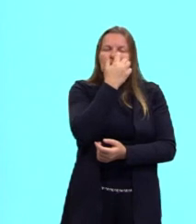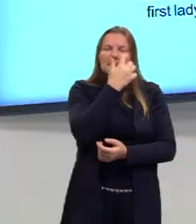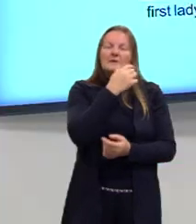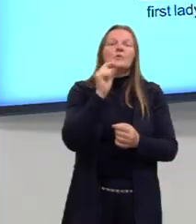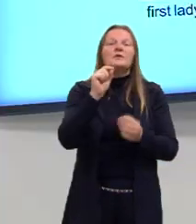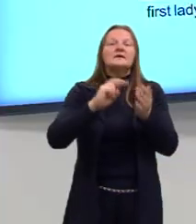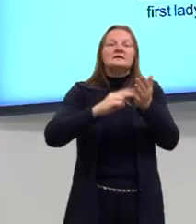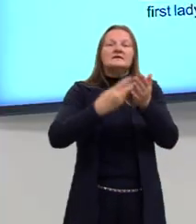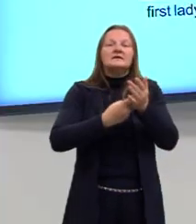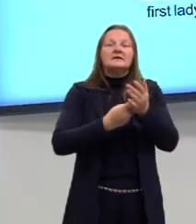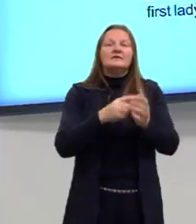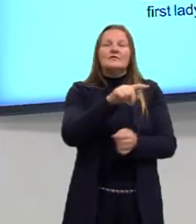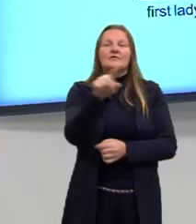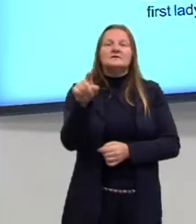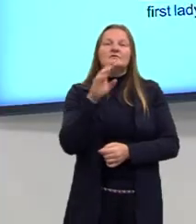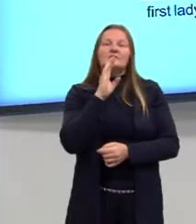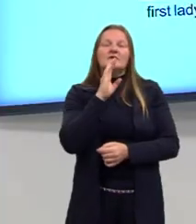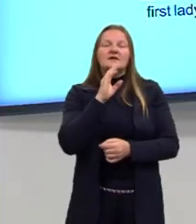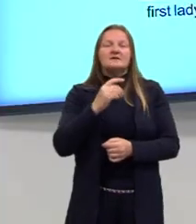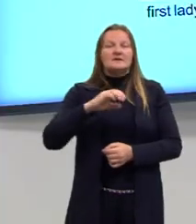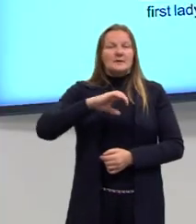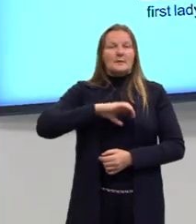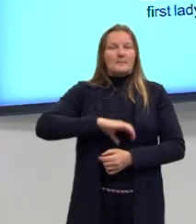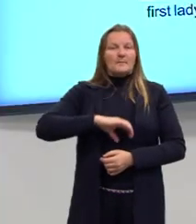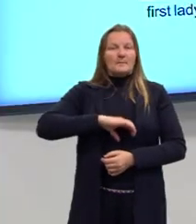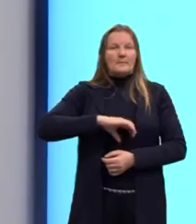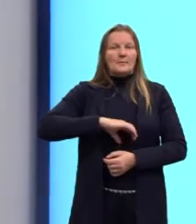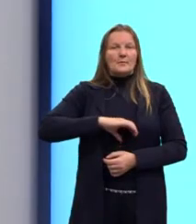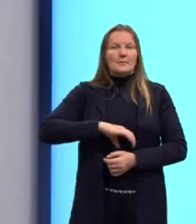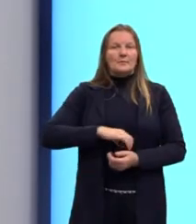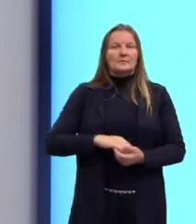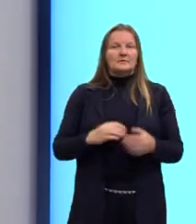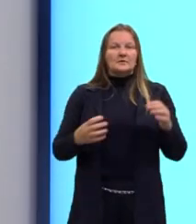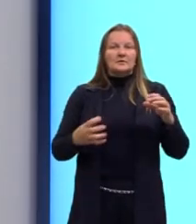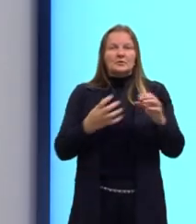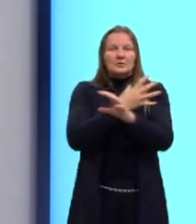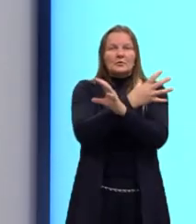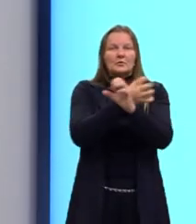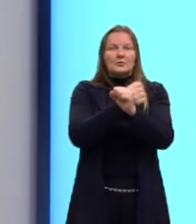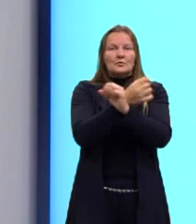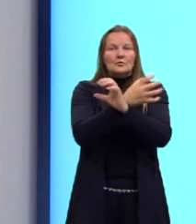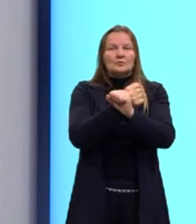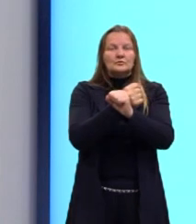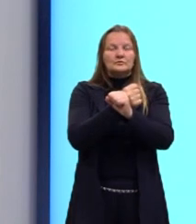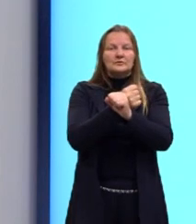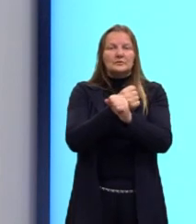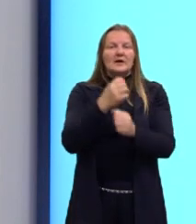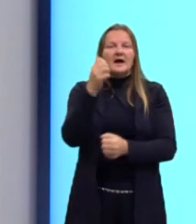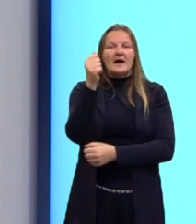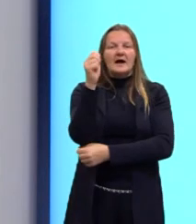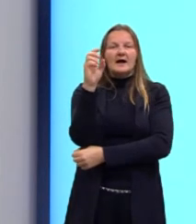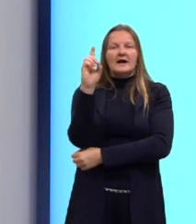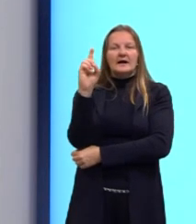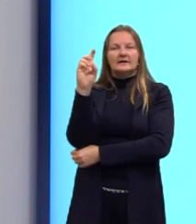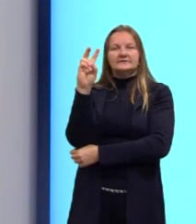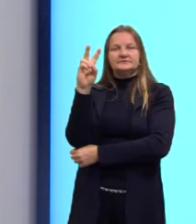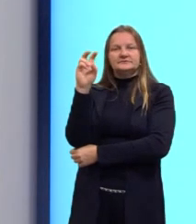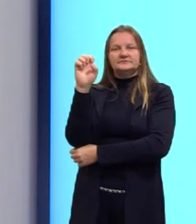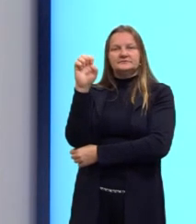O but é o que vocês conhecem lá na língua portuguesa como conjunção adversativa, que é o mas.